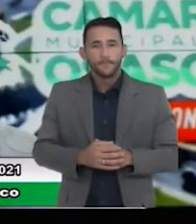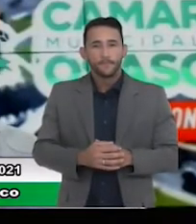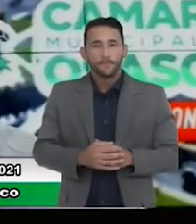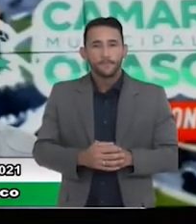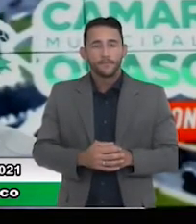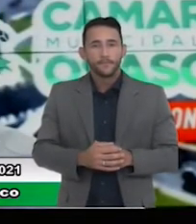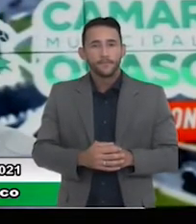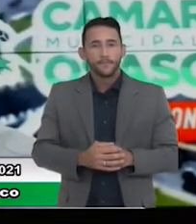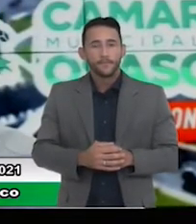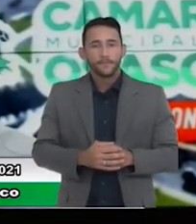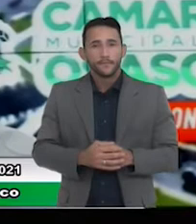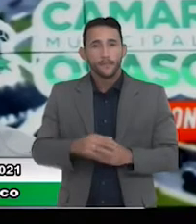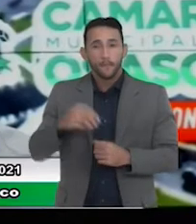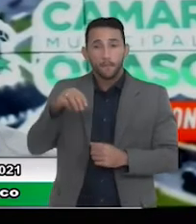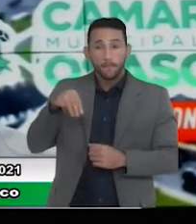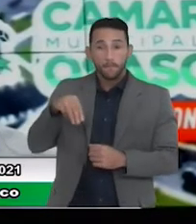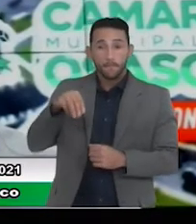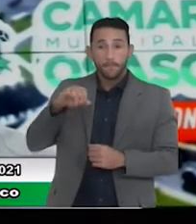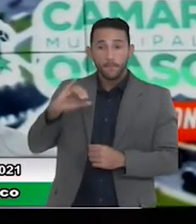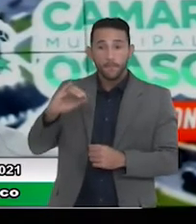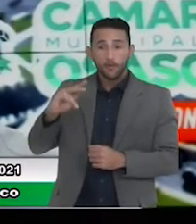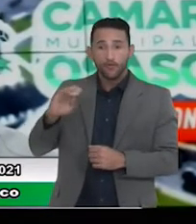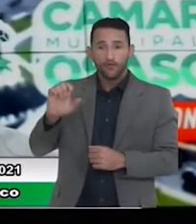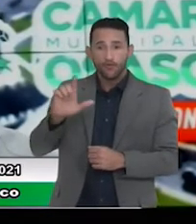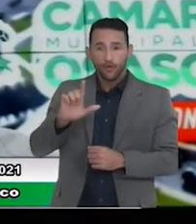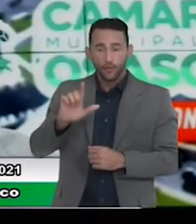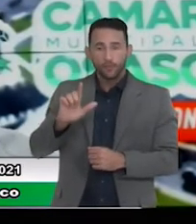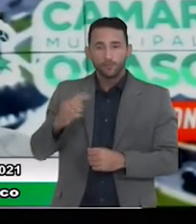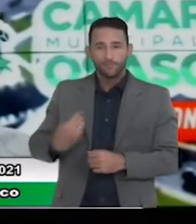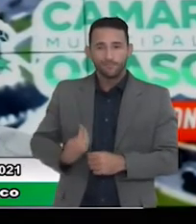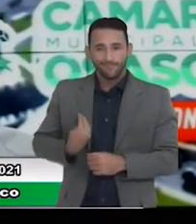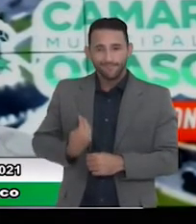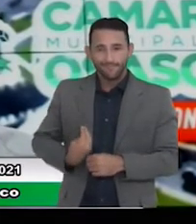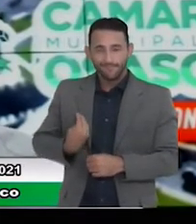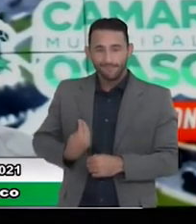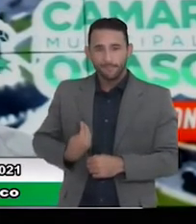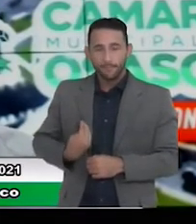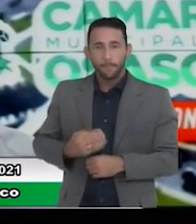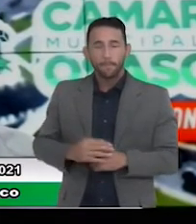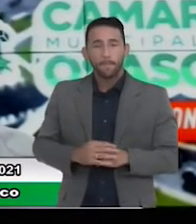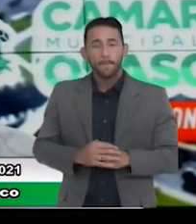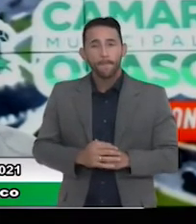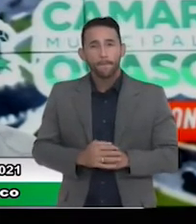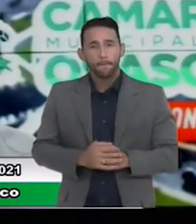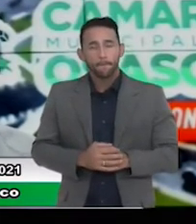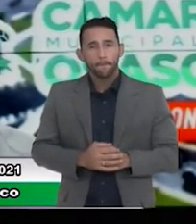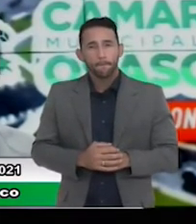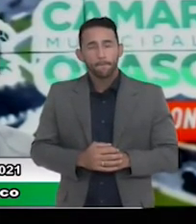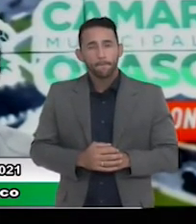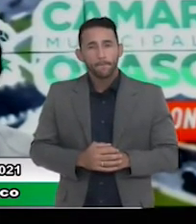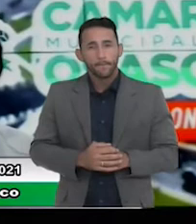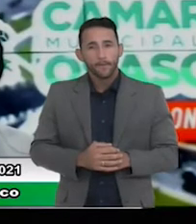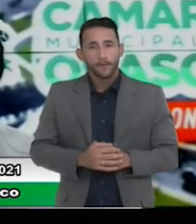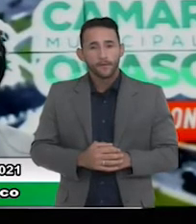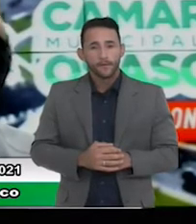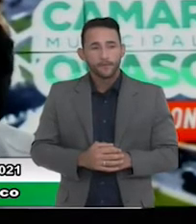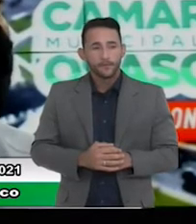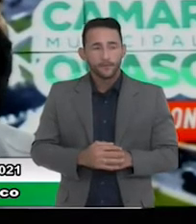Michel Figueiredo, vereador dessa casa, e assim que os nobres